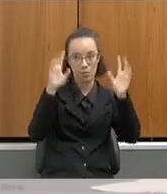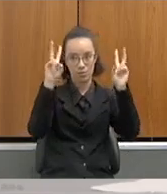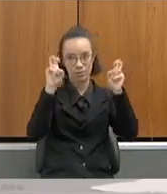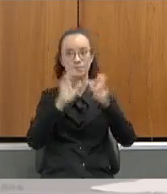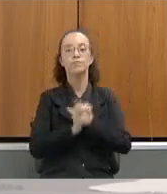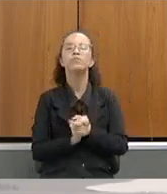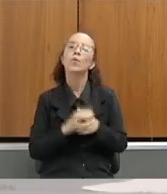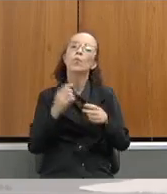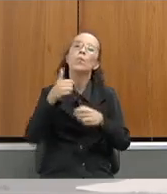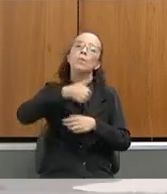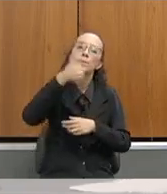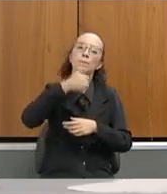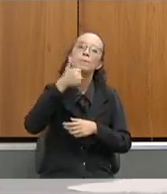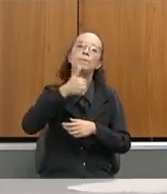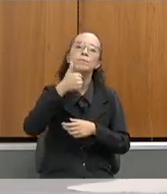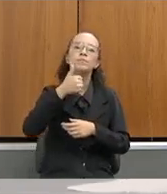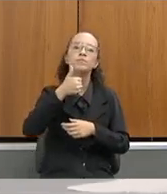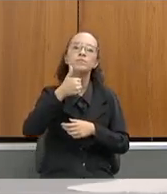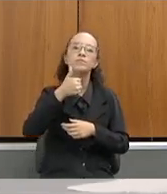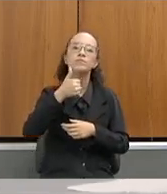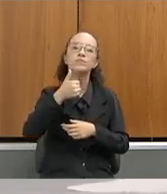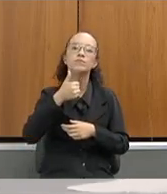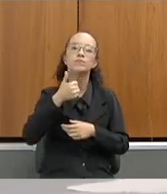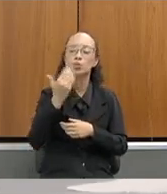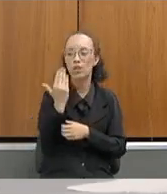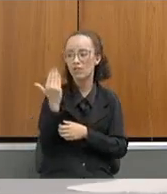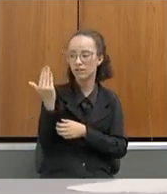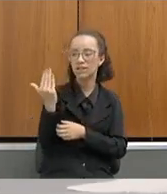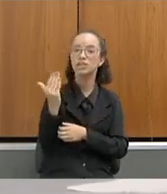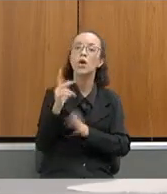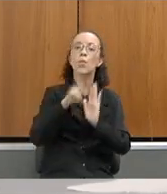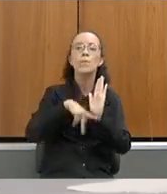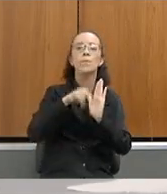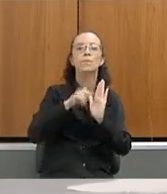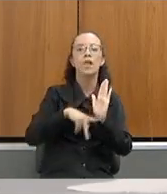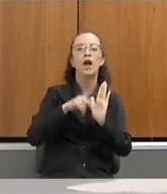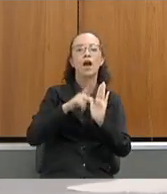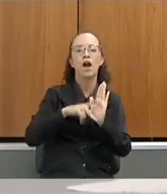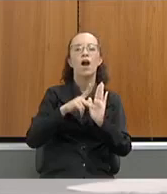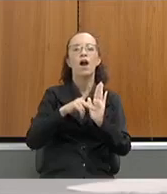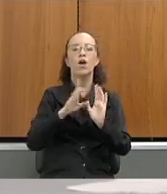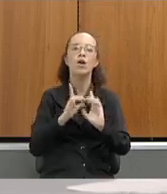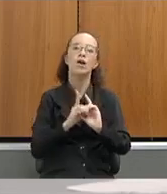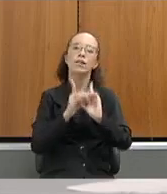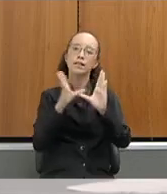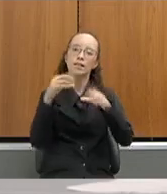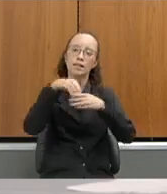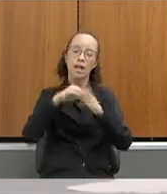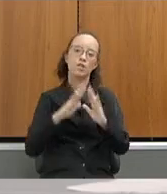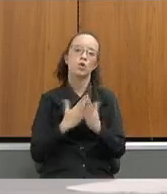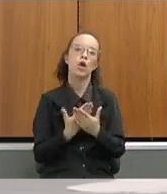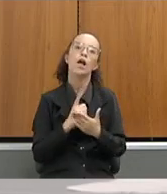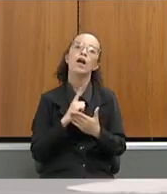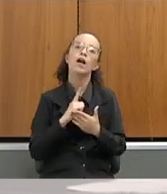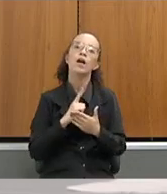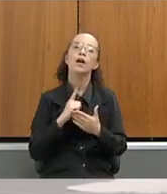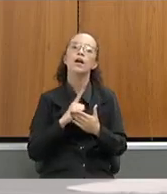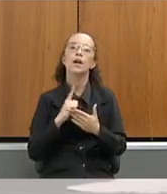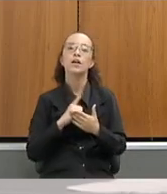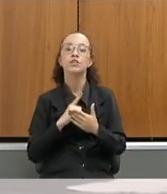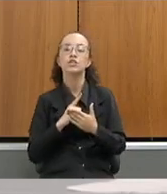Primeiro, nós temos, está até aqui aberto aqui na sua frente, o plano de convivência democrática que nós trabalhamos dentro da escola, de medida